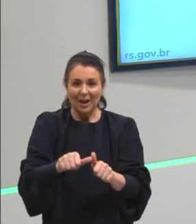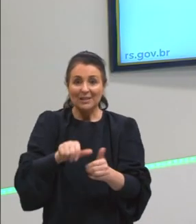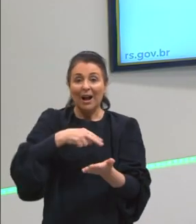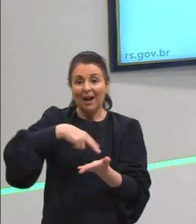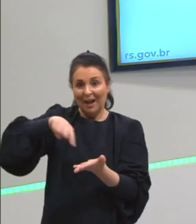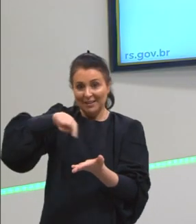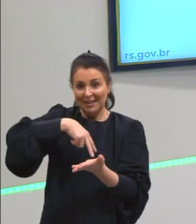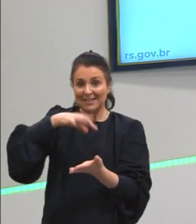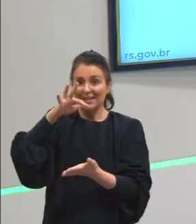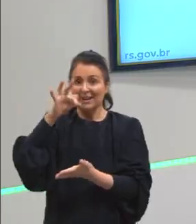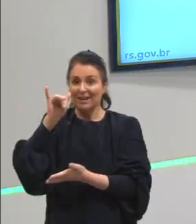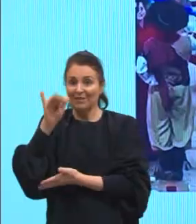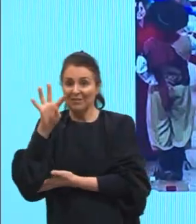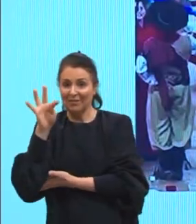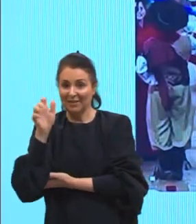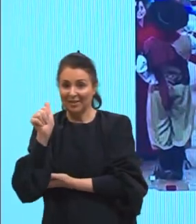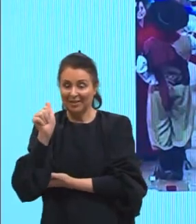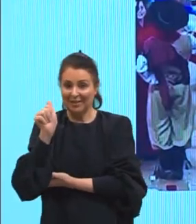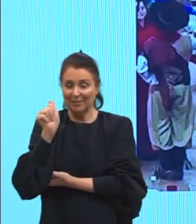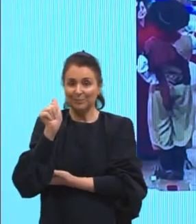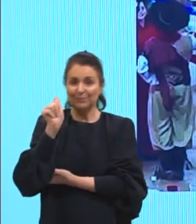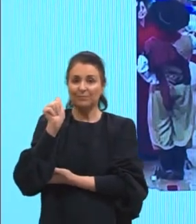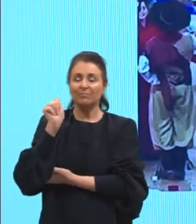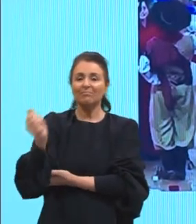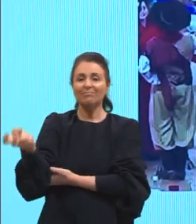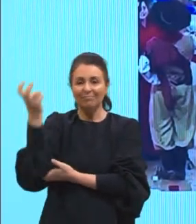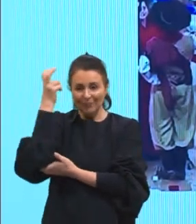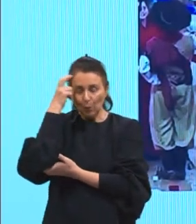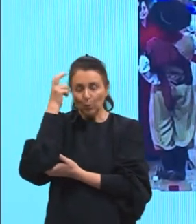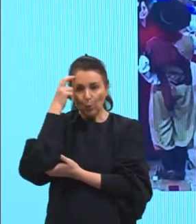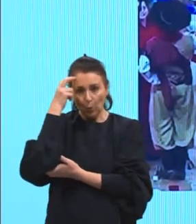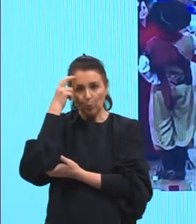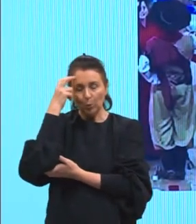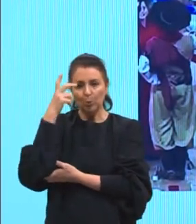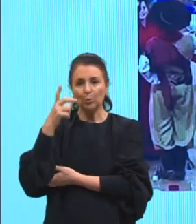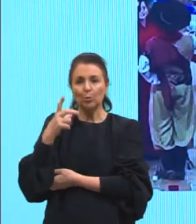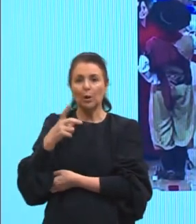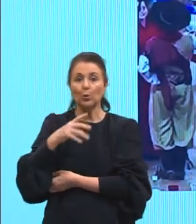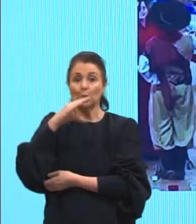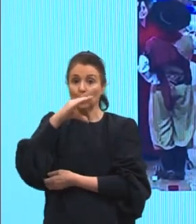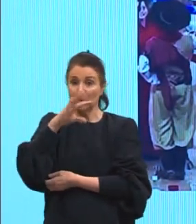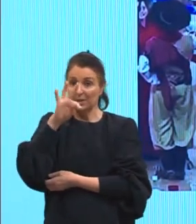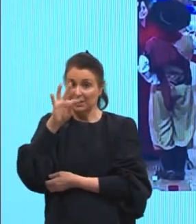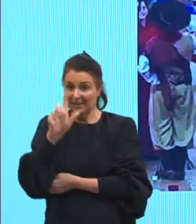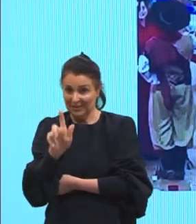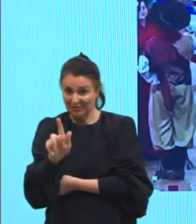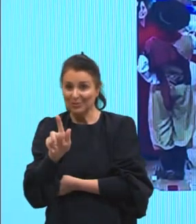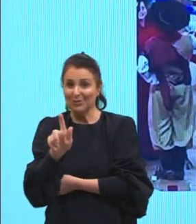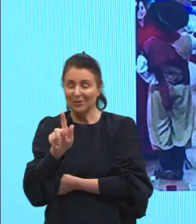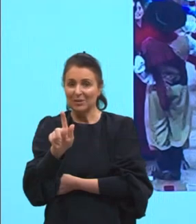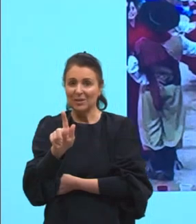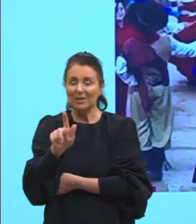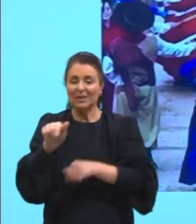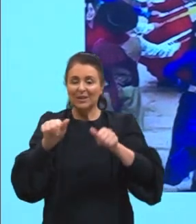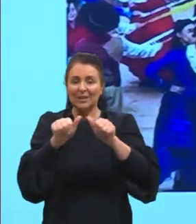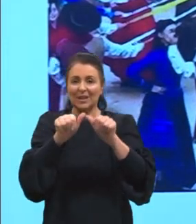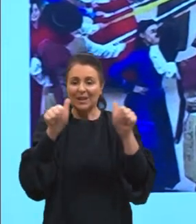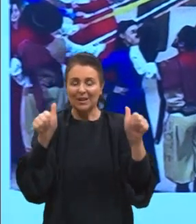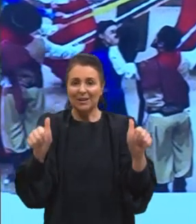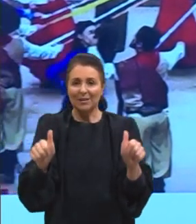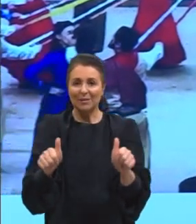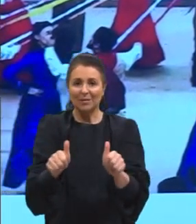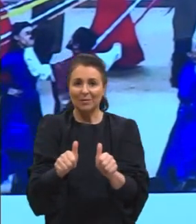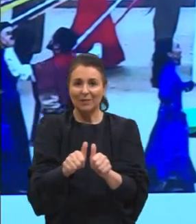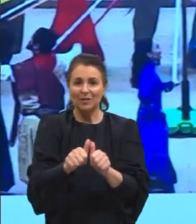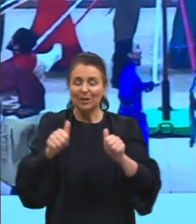fitas, uma cultura muito presente no Centro de Tradições Gaúchas. E aqui uma imagem da